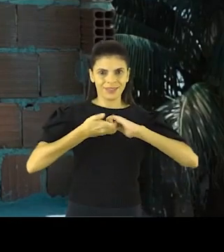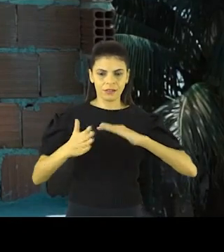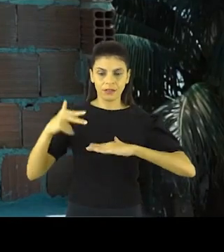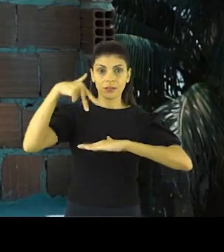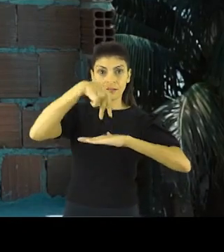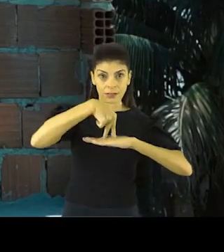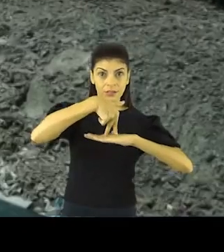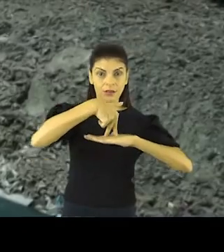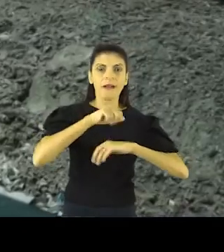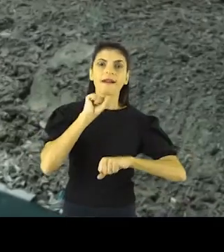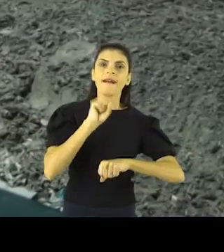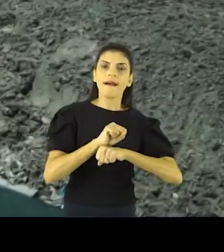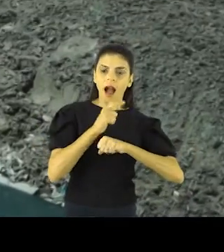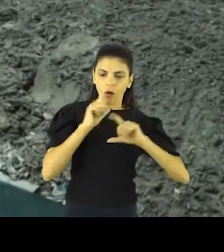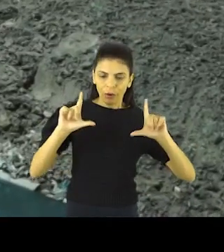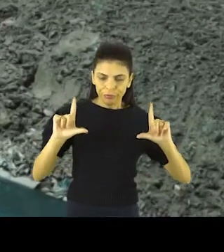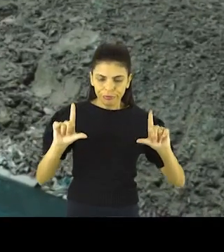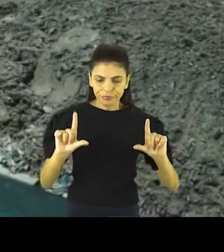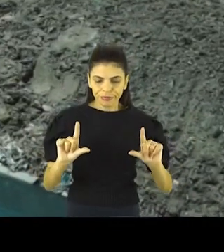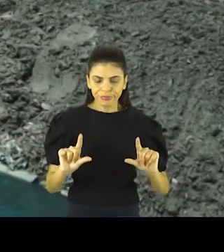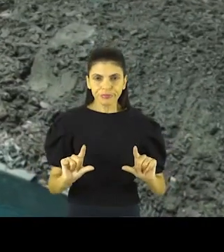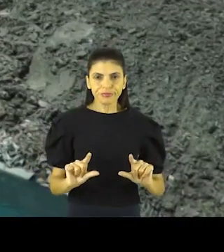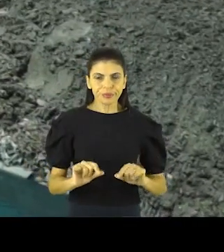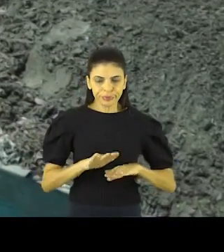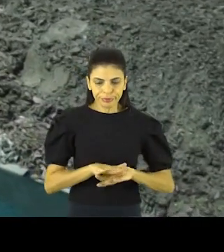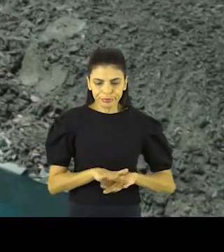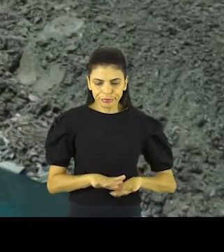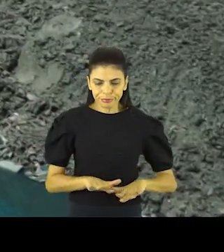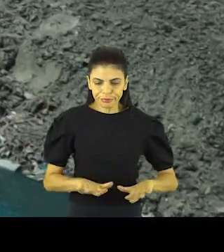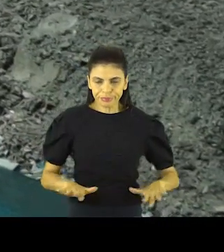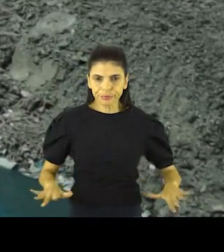esperando a água riar.